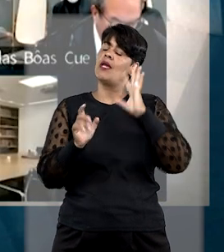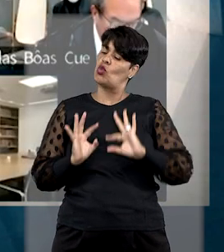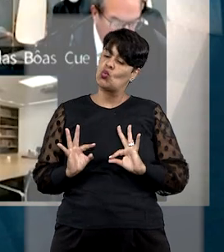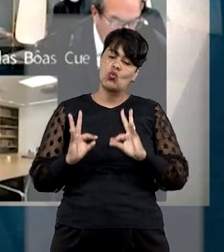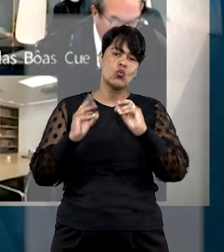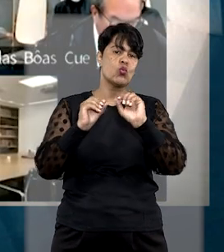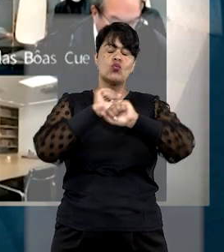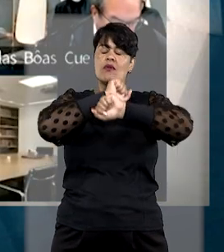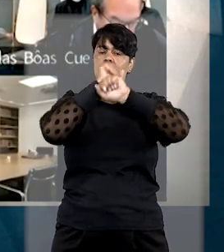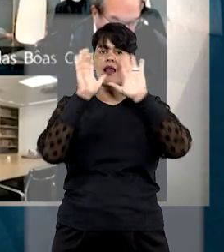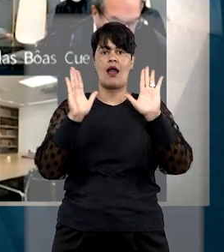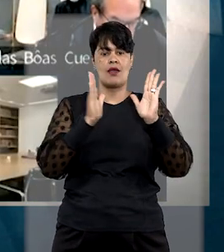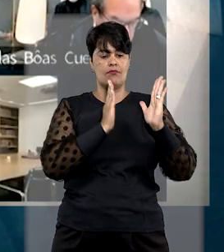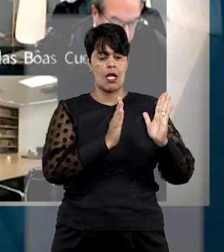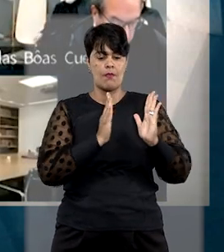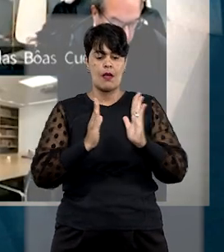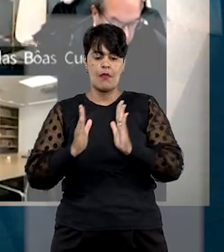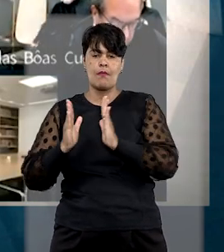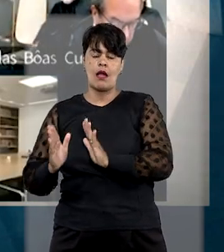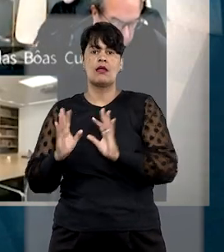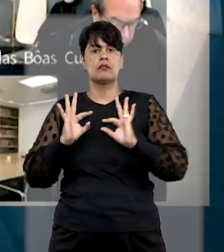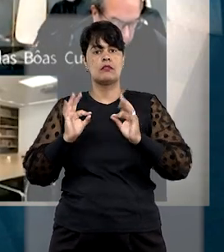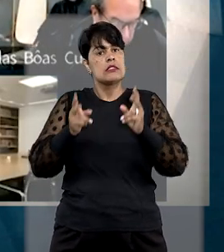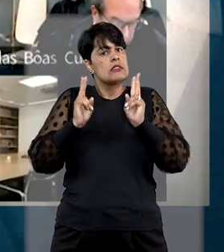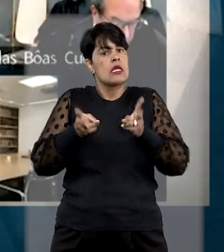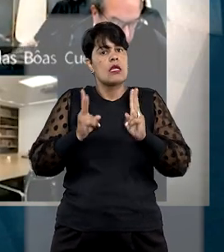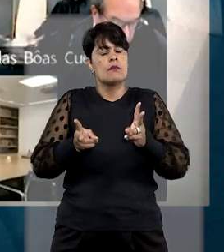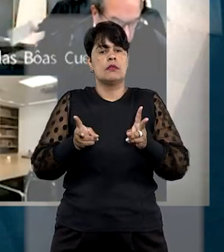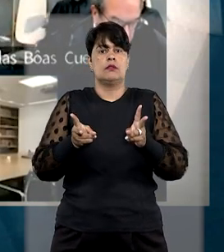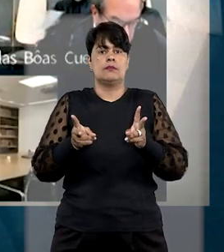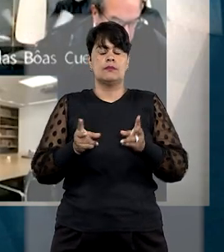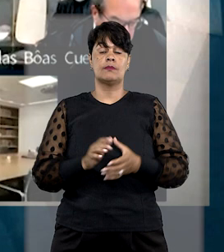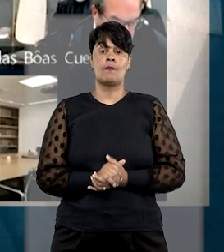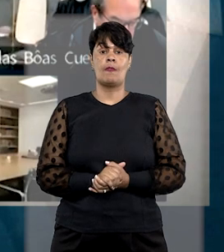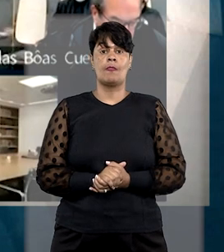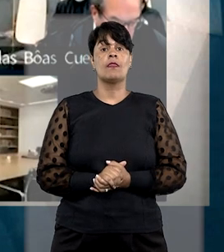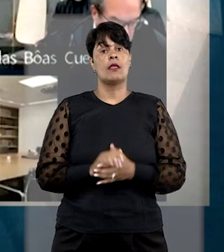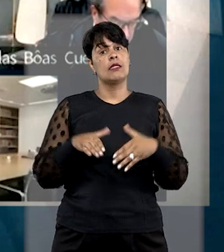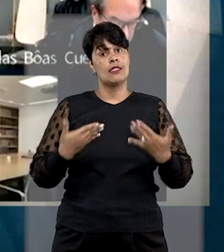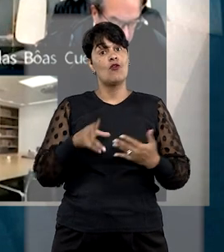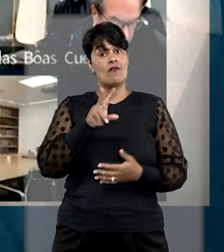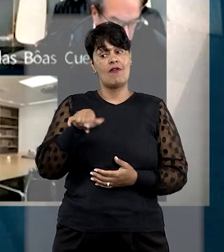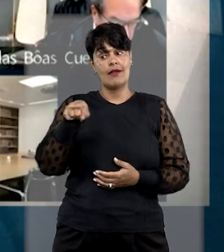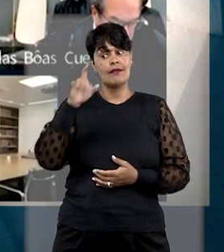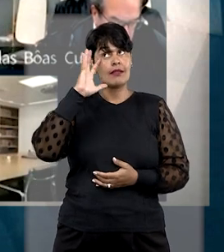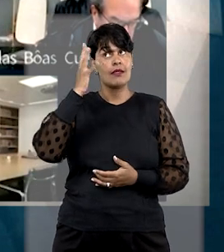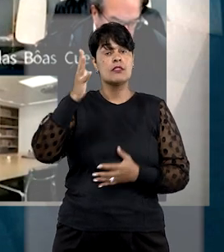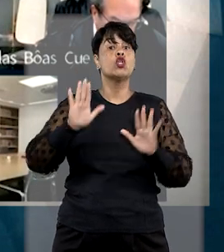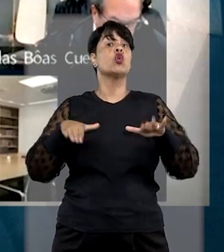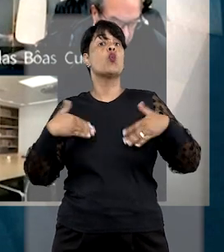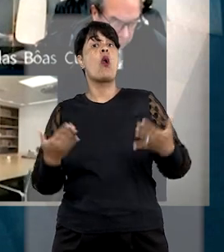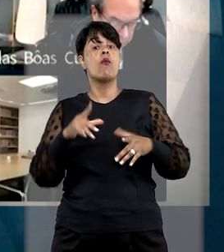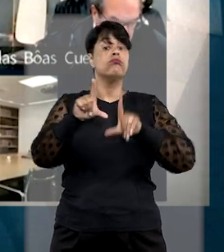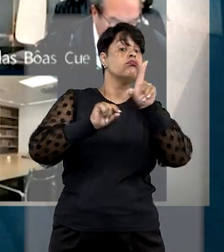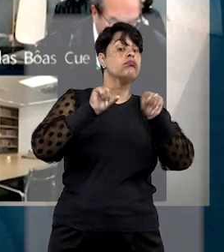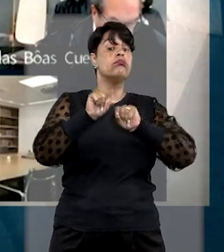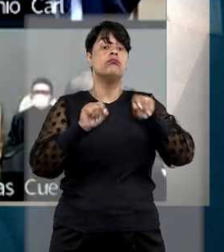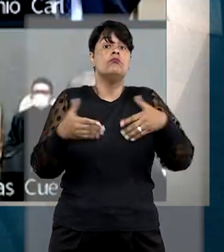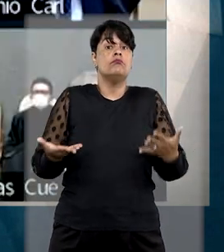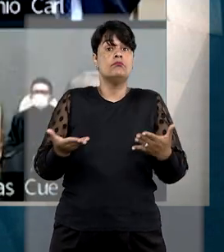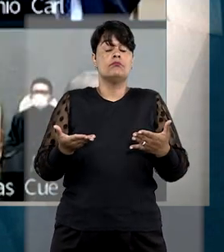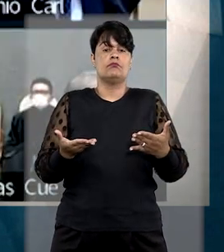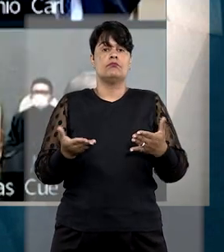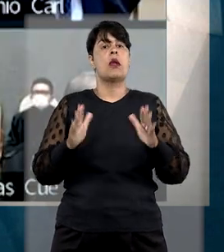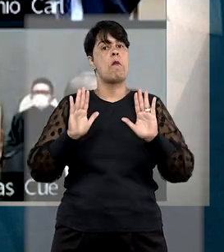todas as fases da contratação e da execução dos serviços, para assim decidir entre as opções disponíveis no mercado.